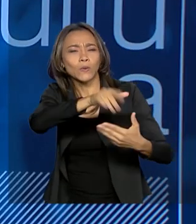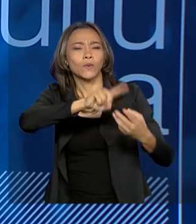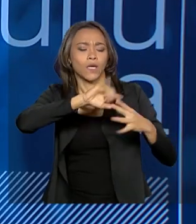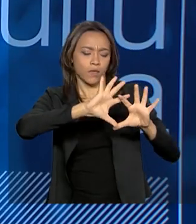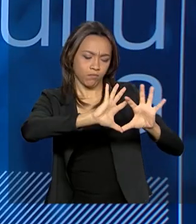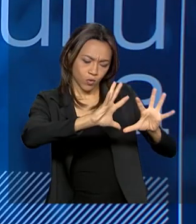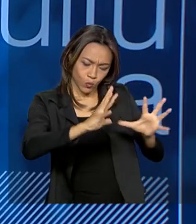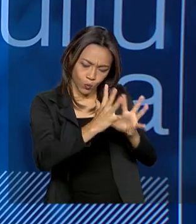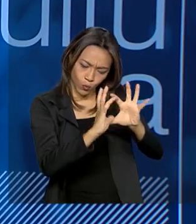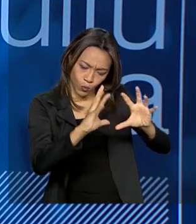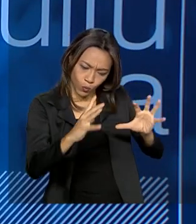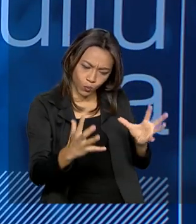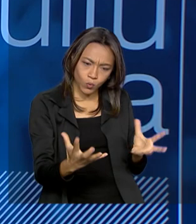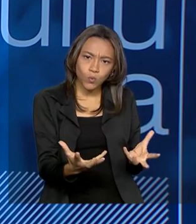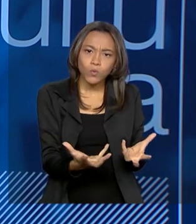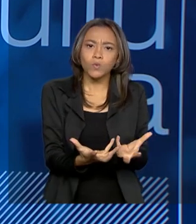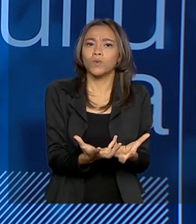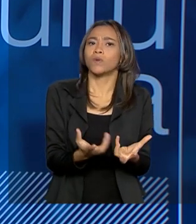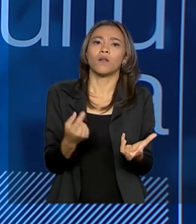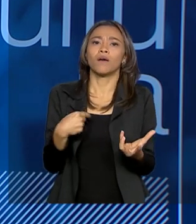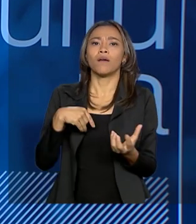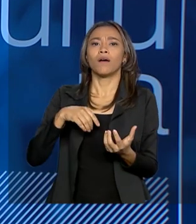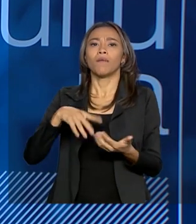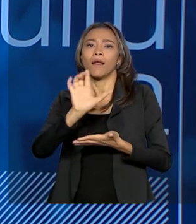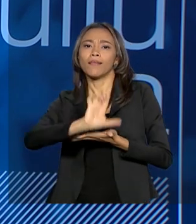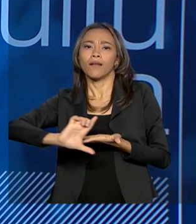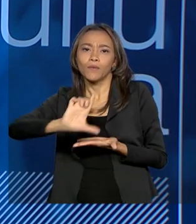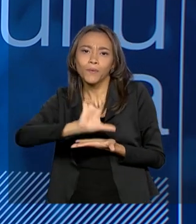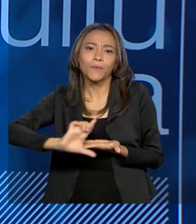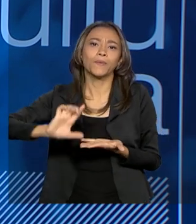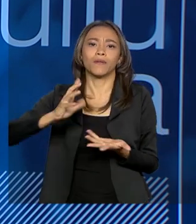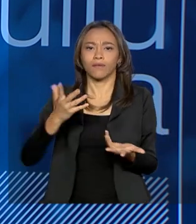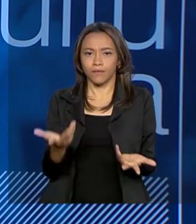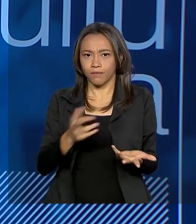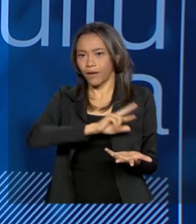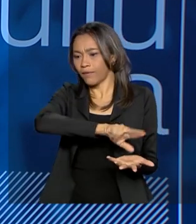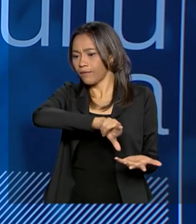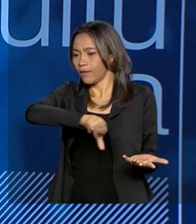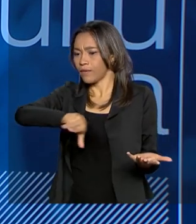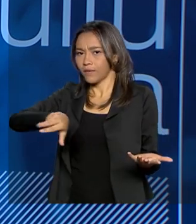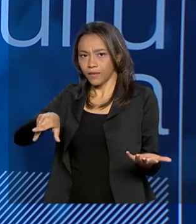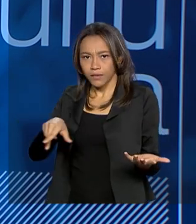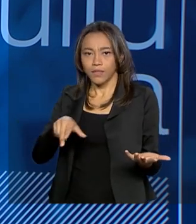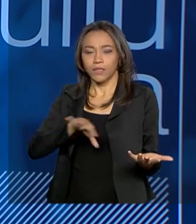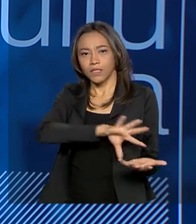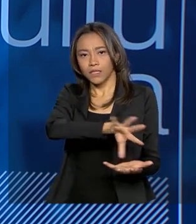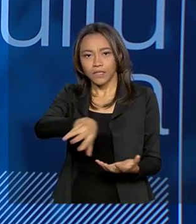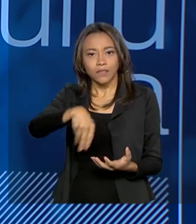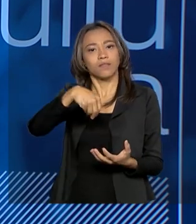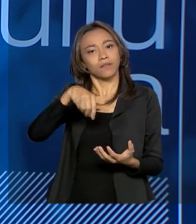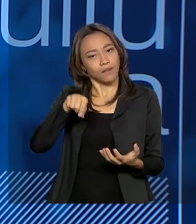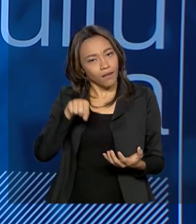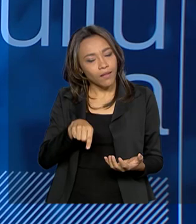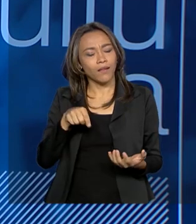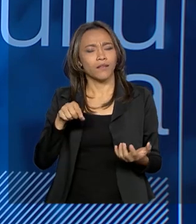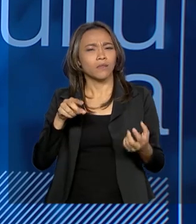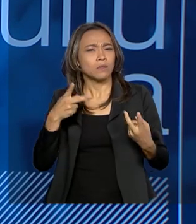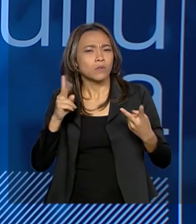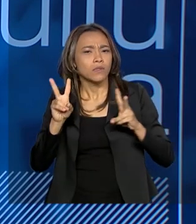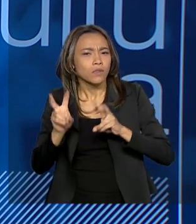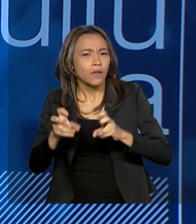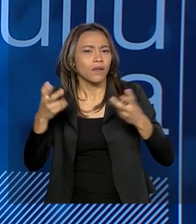escultura, para a literatura, literatura essa que também foi alvo nos seus temas, nas suas tramas, nos seus